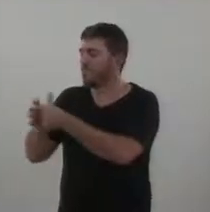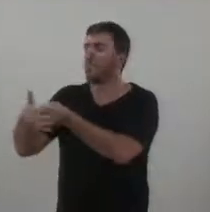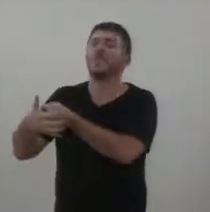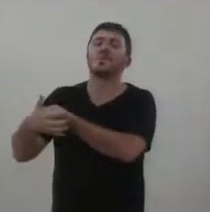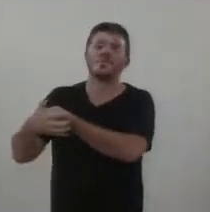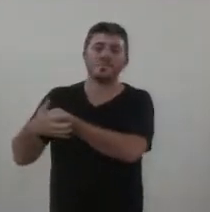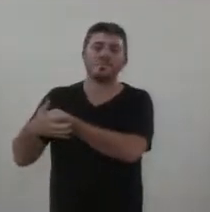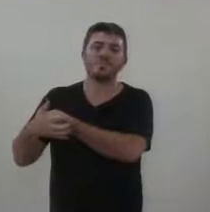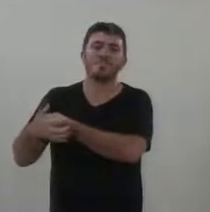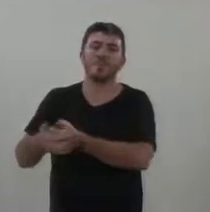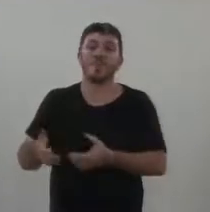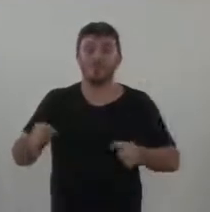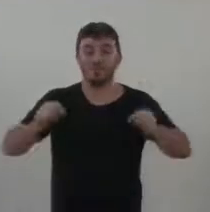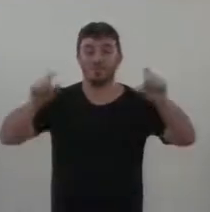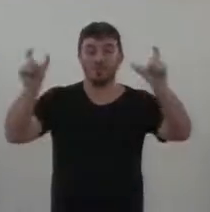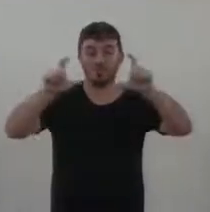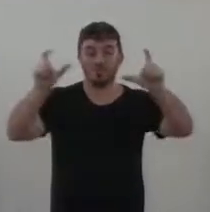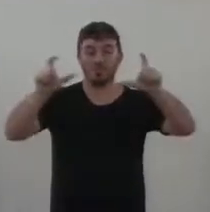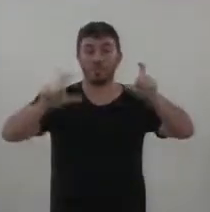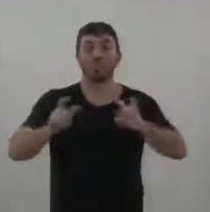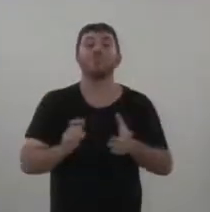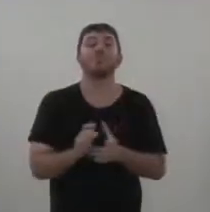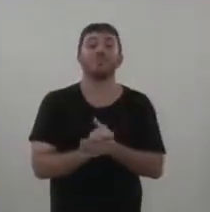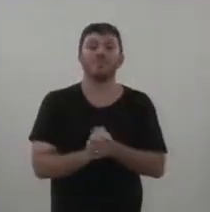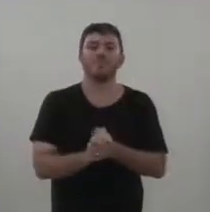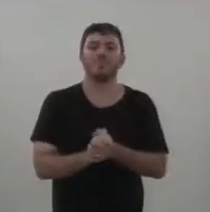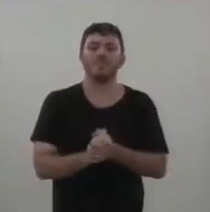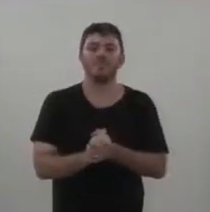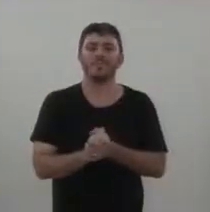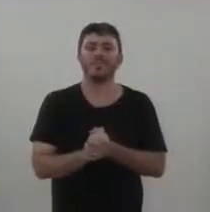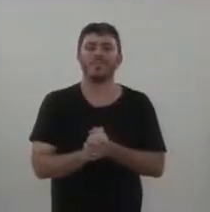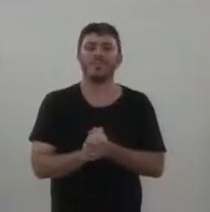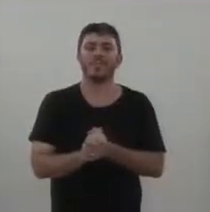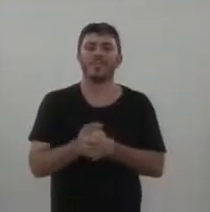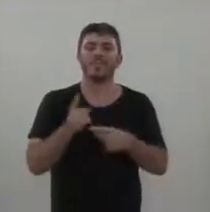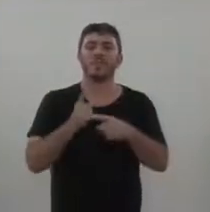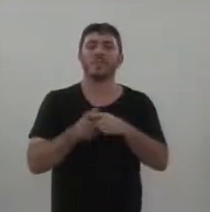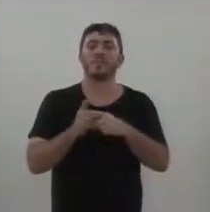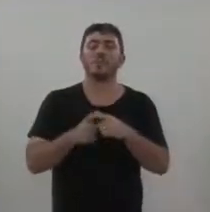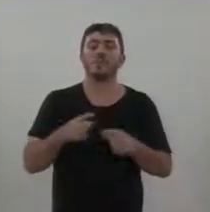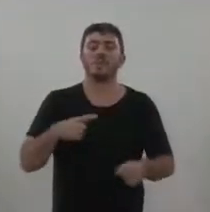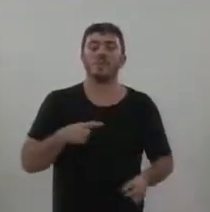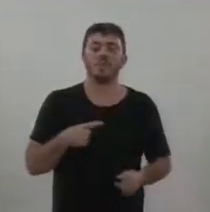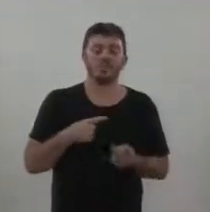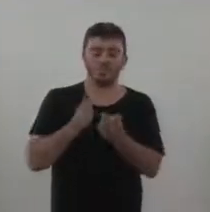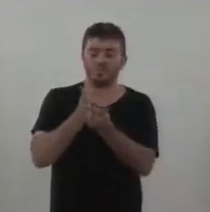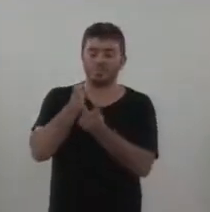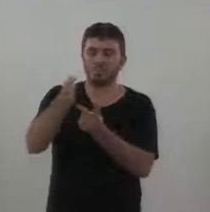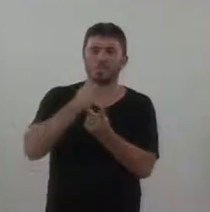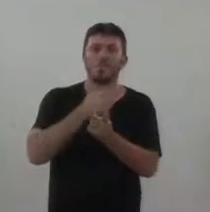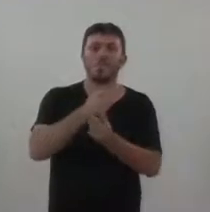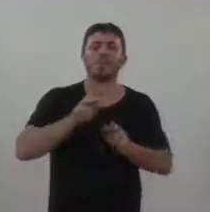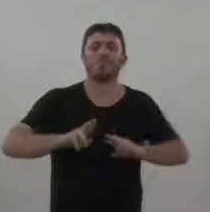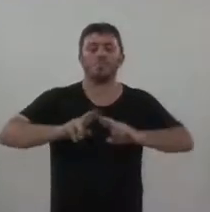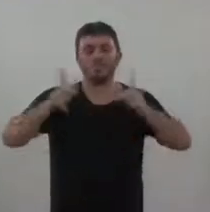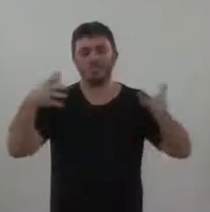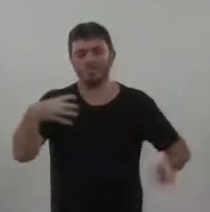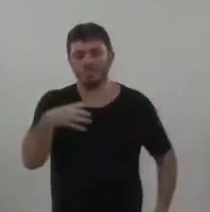e um alerta, porque são duas situações, nós tivemos algumas